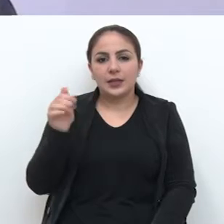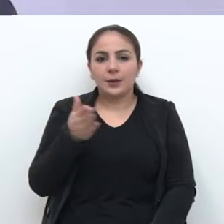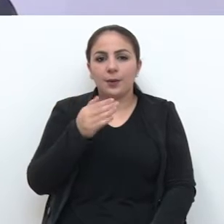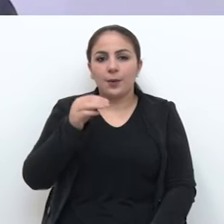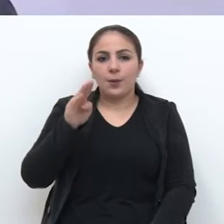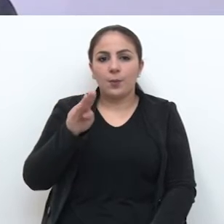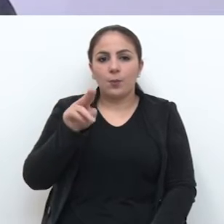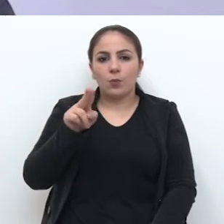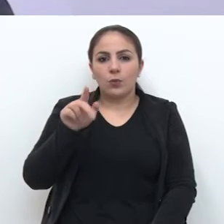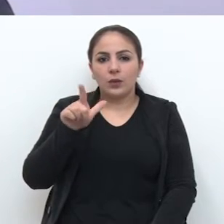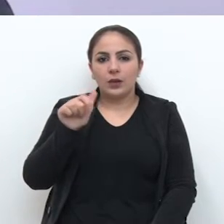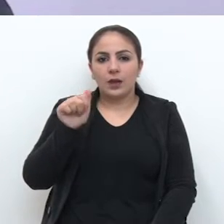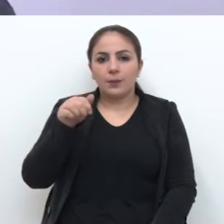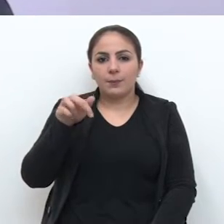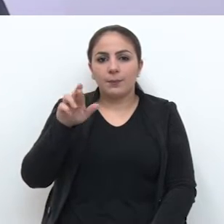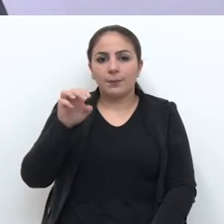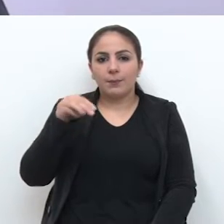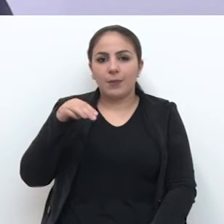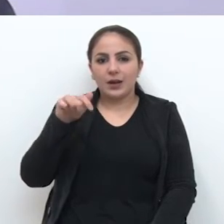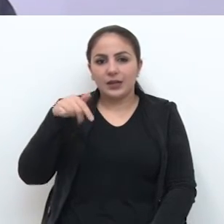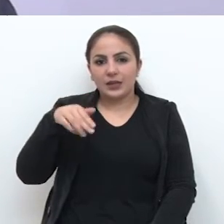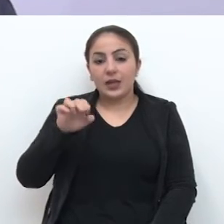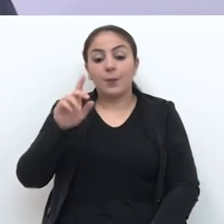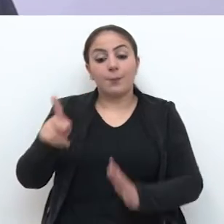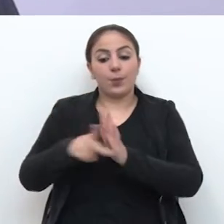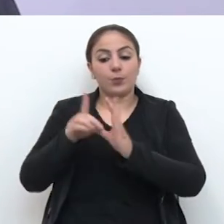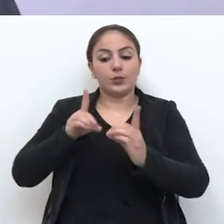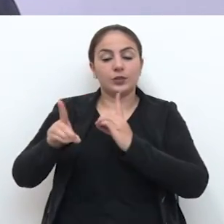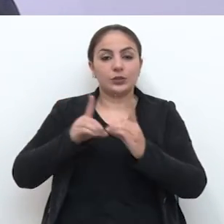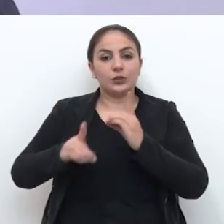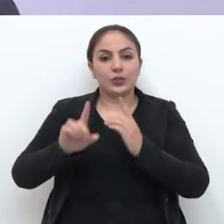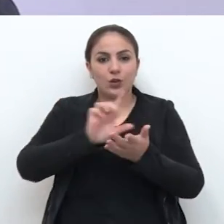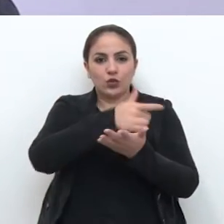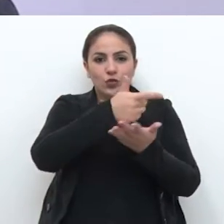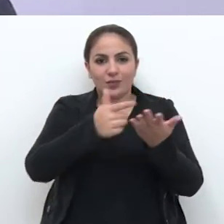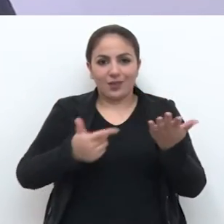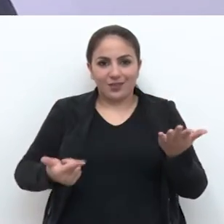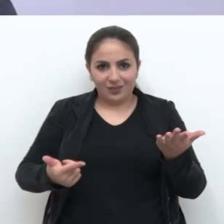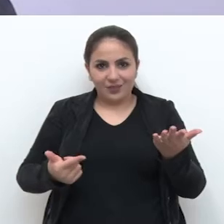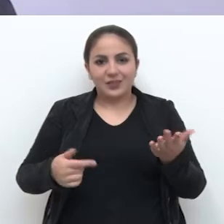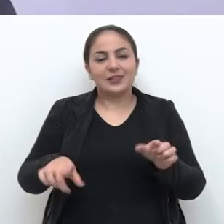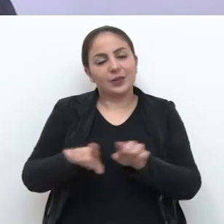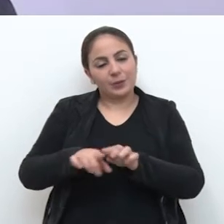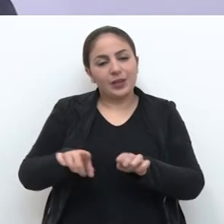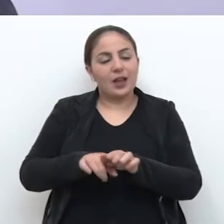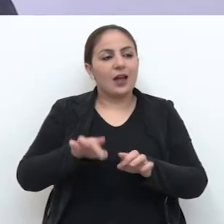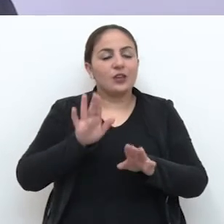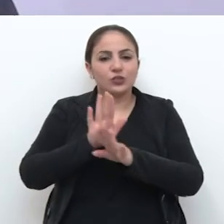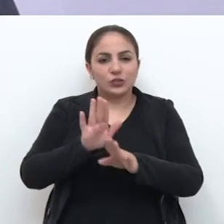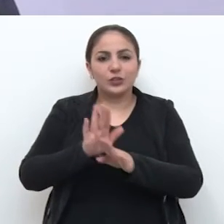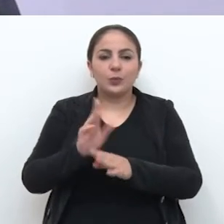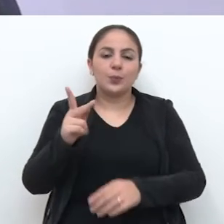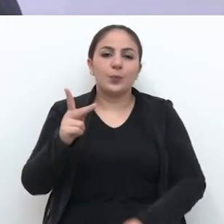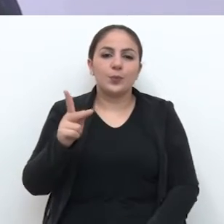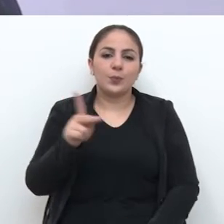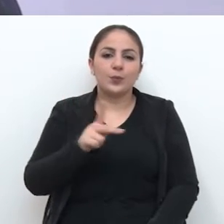que é, inclusive, a coordenadora das Jornadas Literárias, contribuição também do professor Miguel